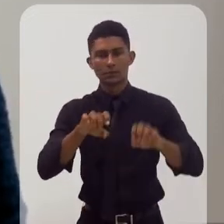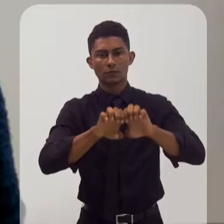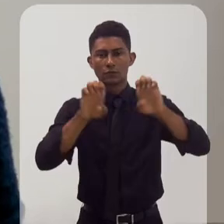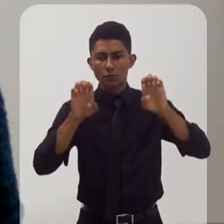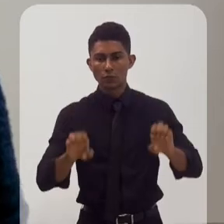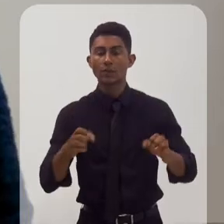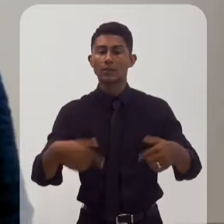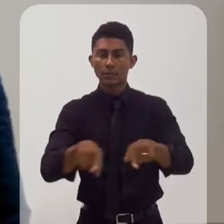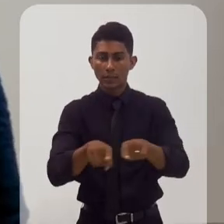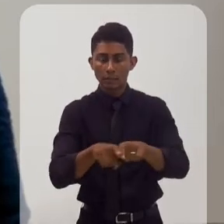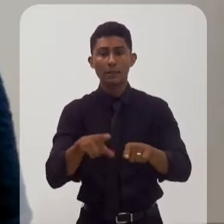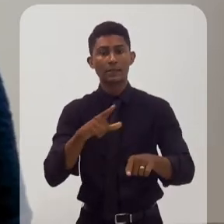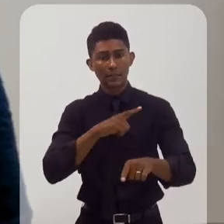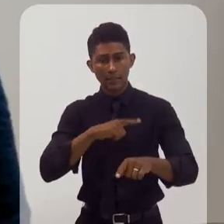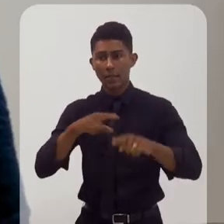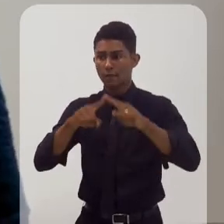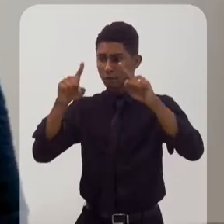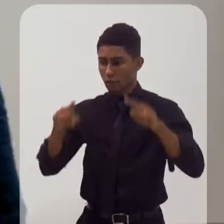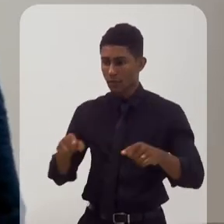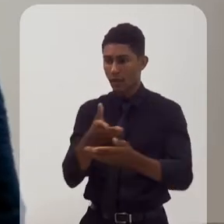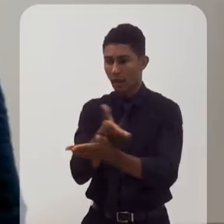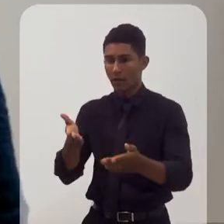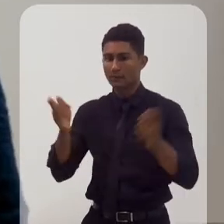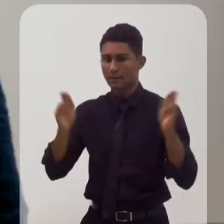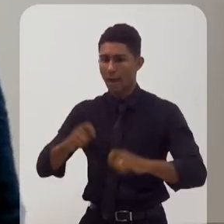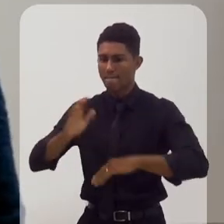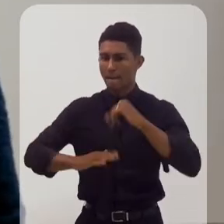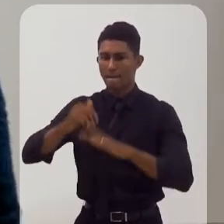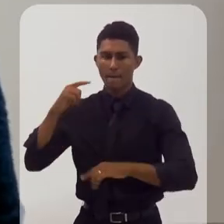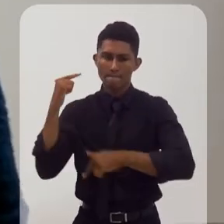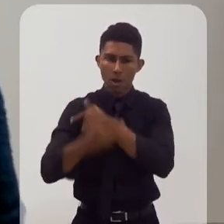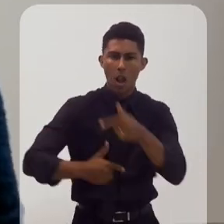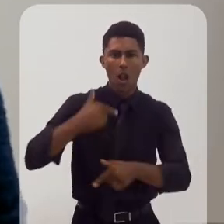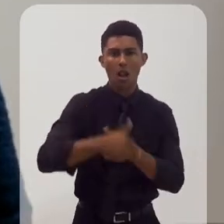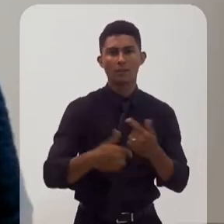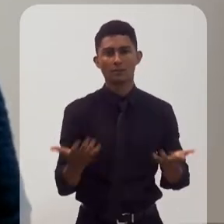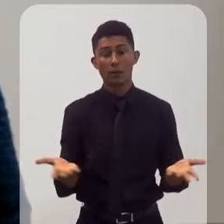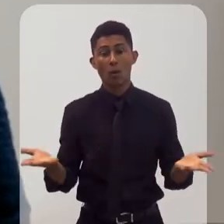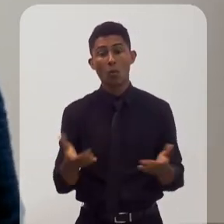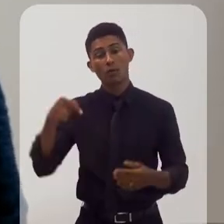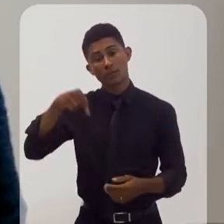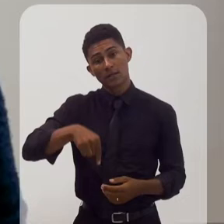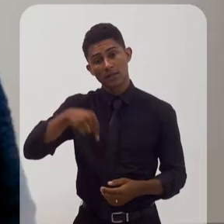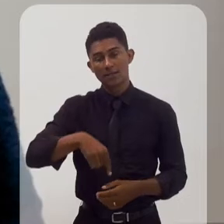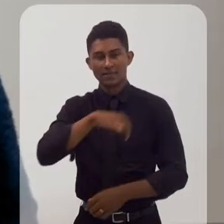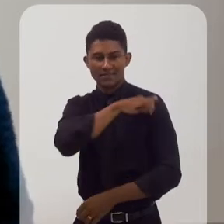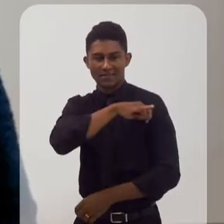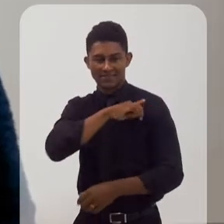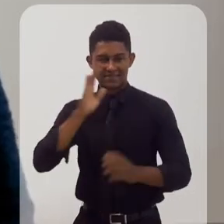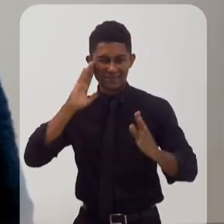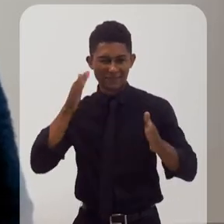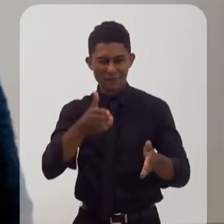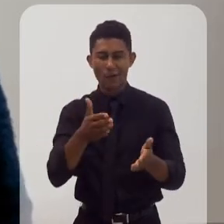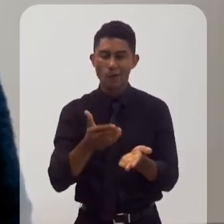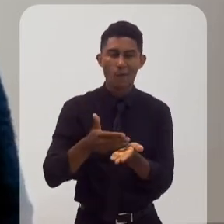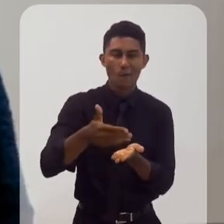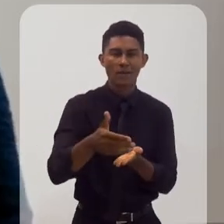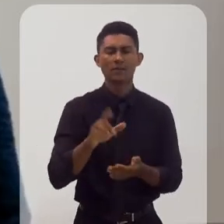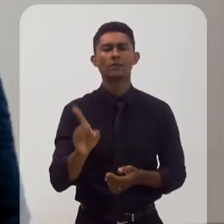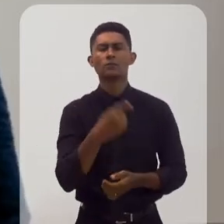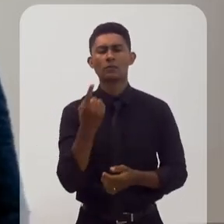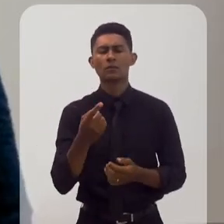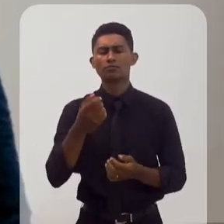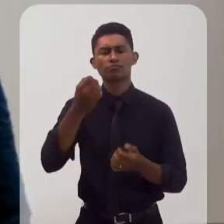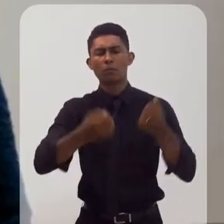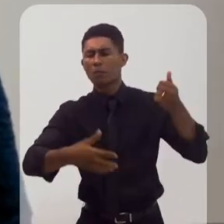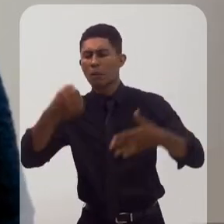possui infraestrutura e mão de obra capazes de colocar esse potencial em prática. No programa Rio em Foco de hoje, que começa